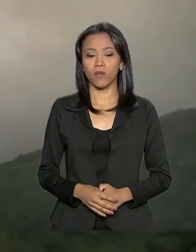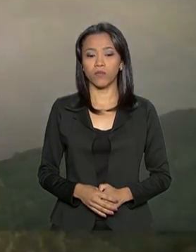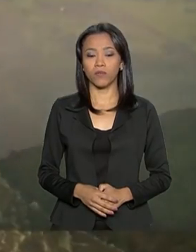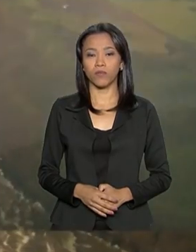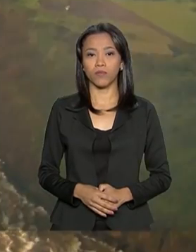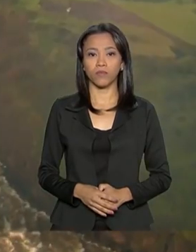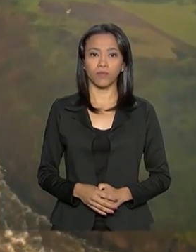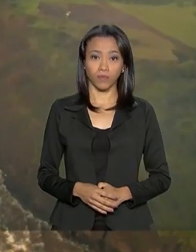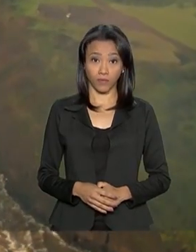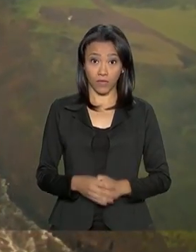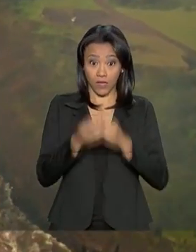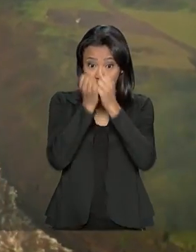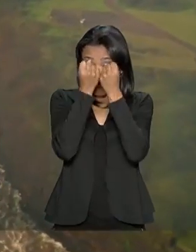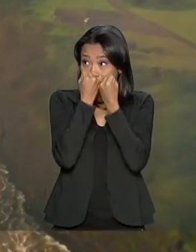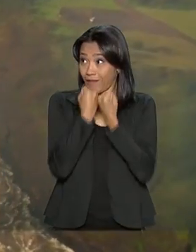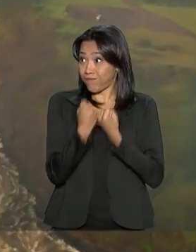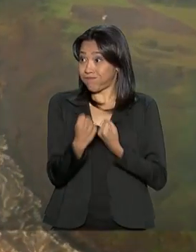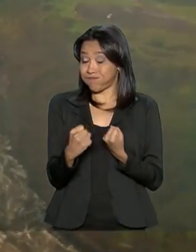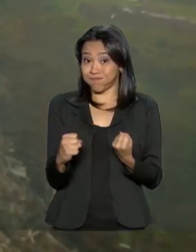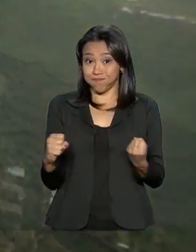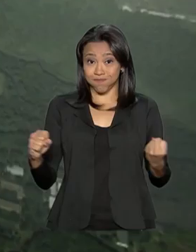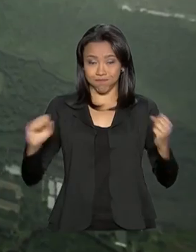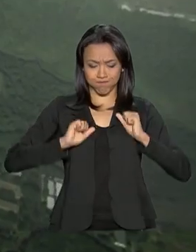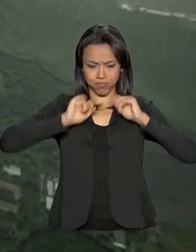Ela é uma gigante.